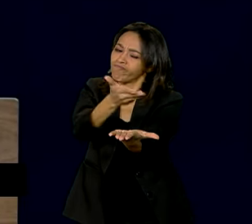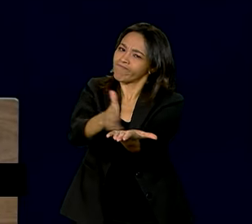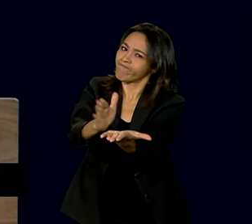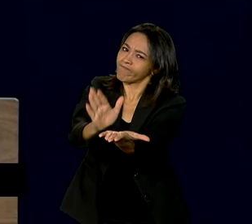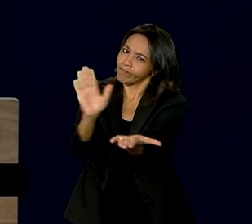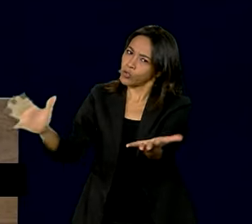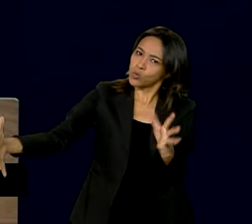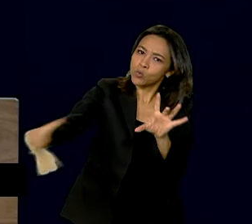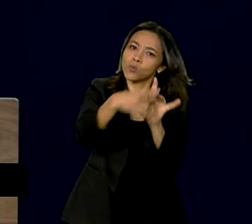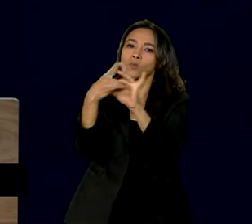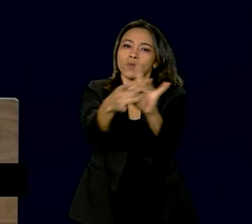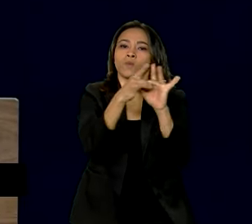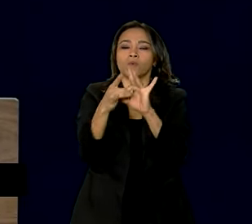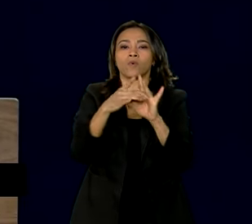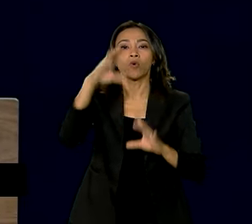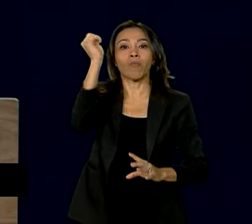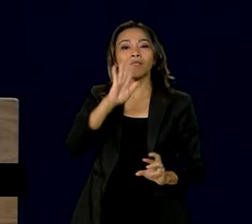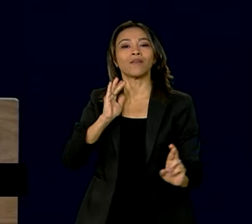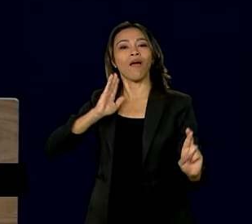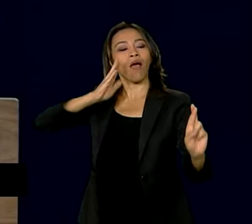está disposto a liderar pelo exemplo.